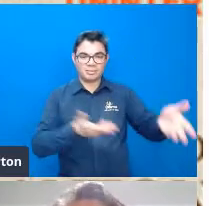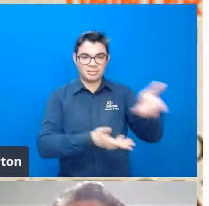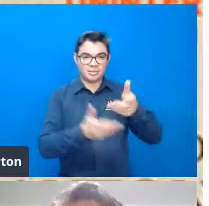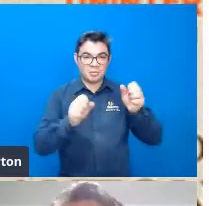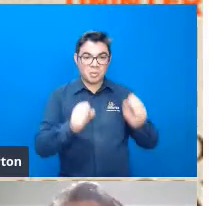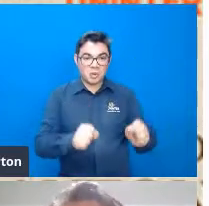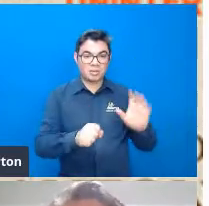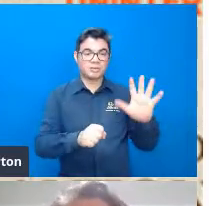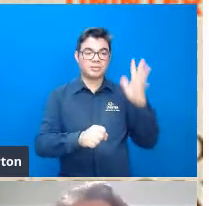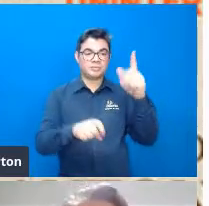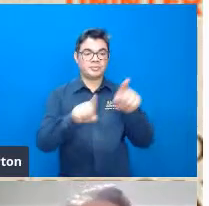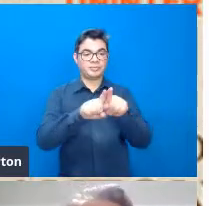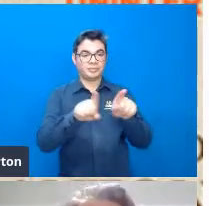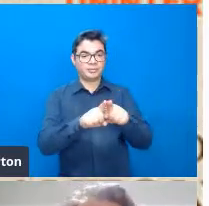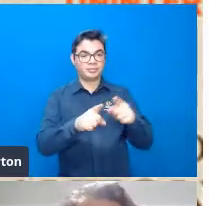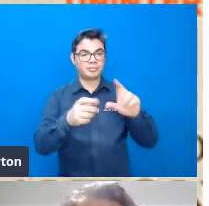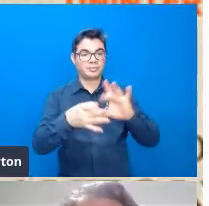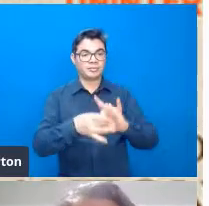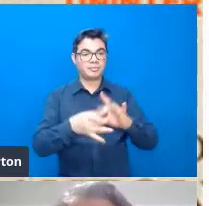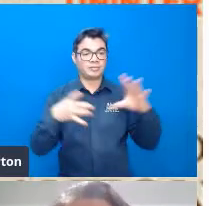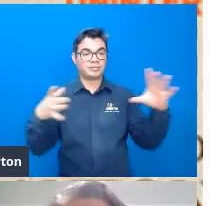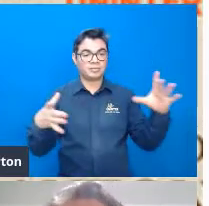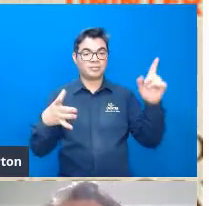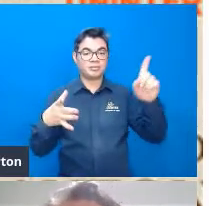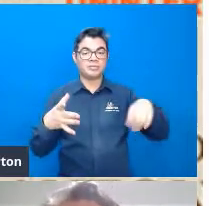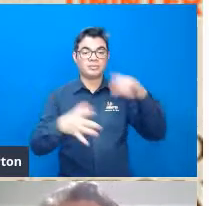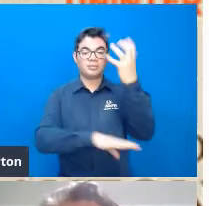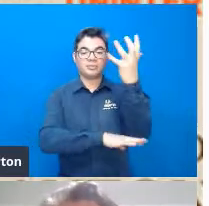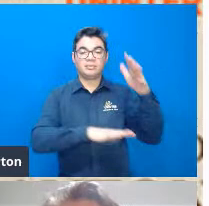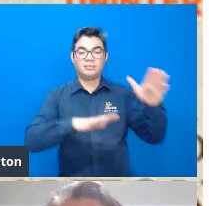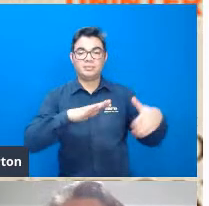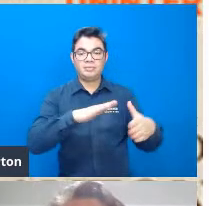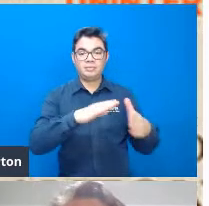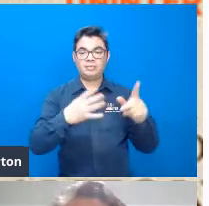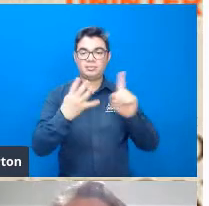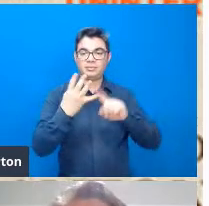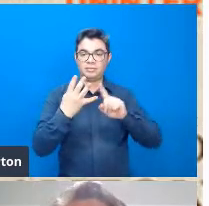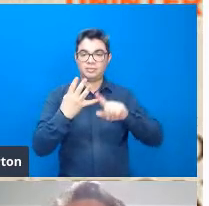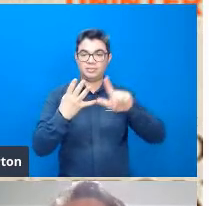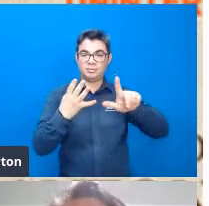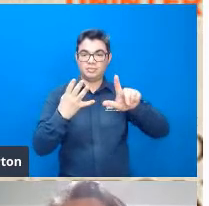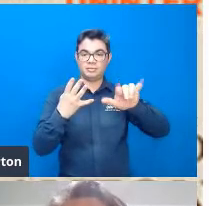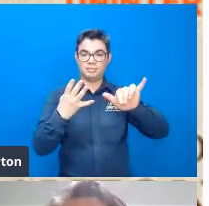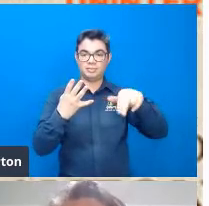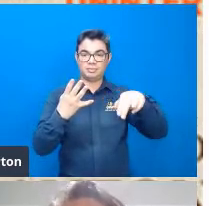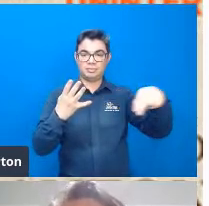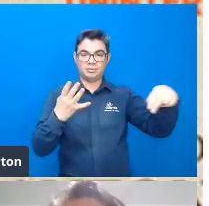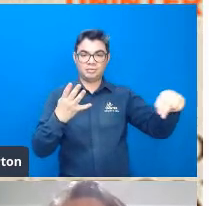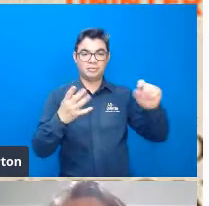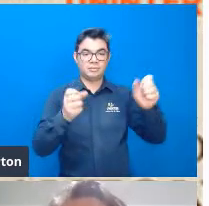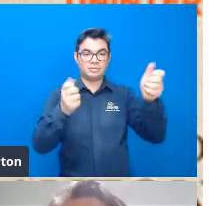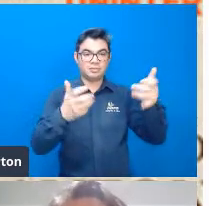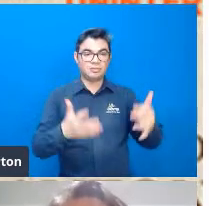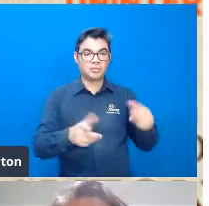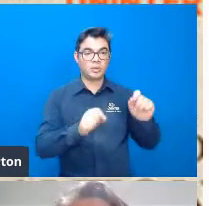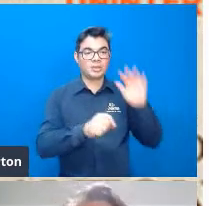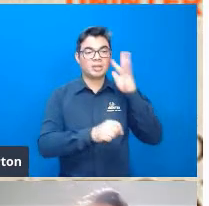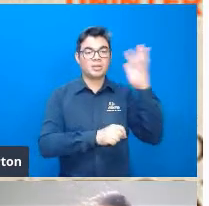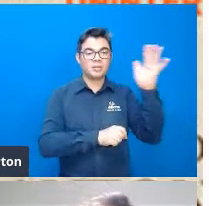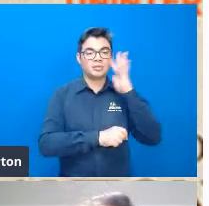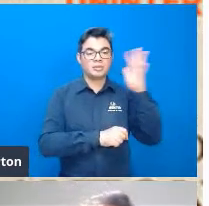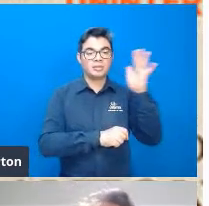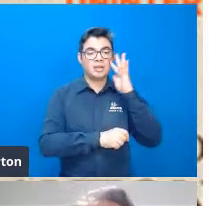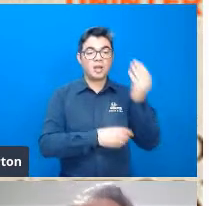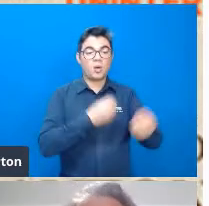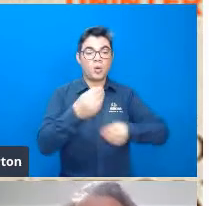levar à disrupção dos ecossistemas, e a Lynn Margulies que propôs a teoria da endosibiose, ou seja, como que